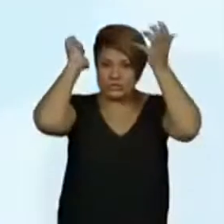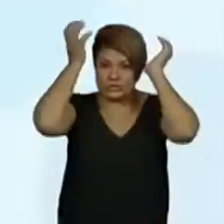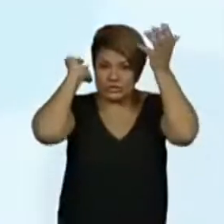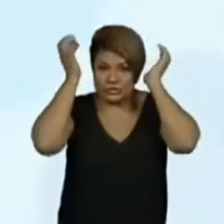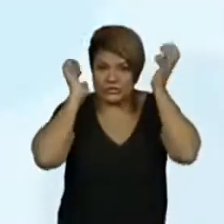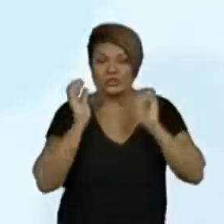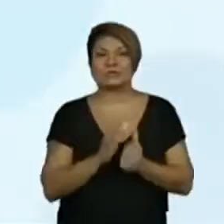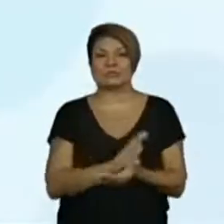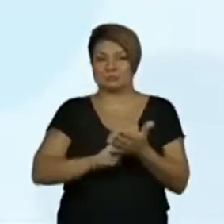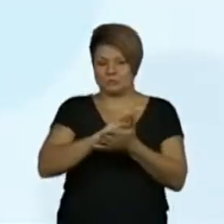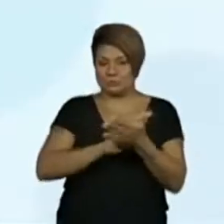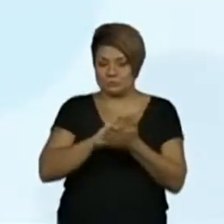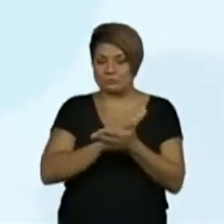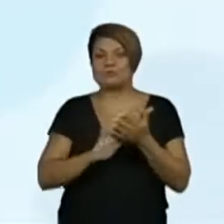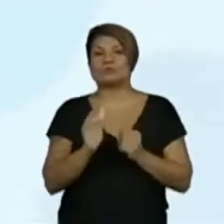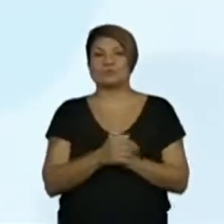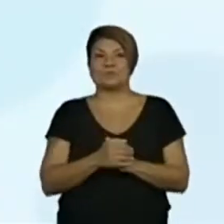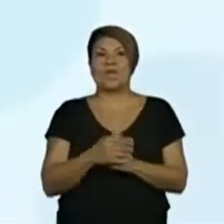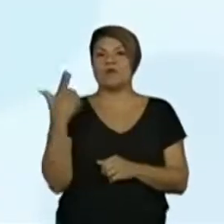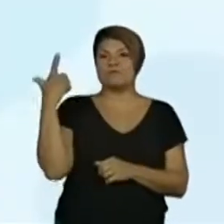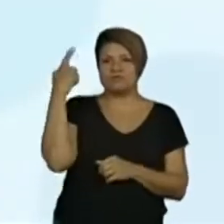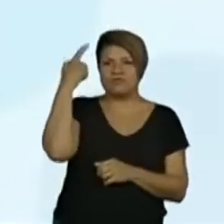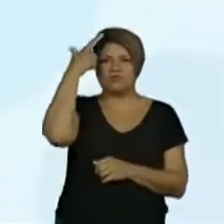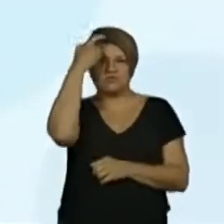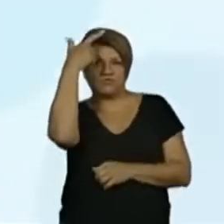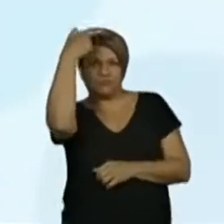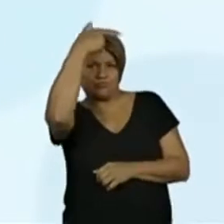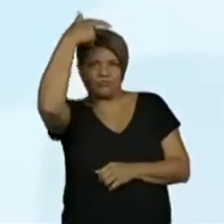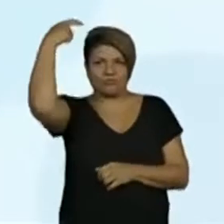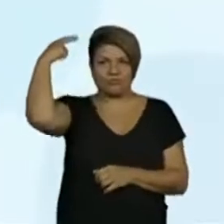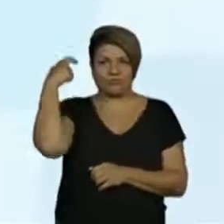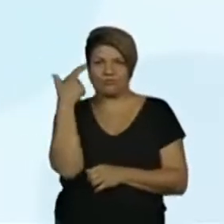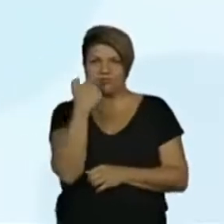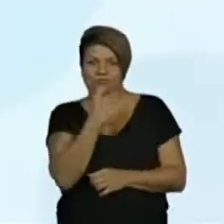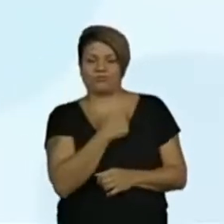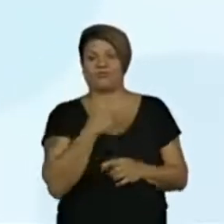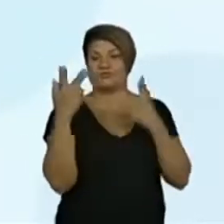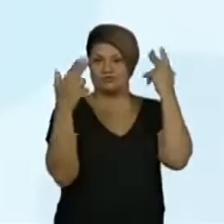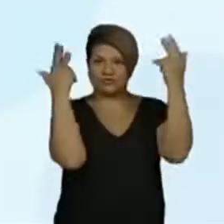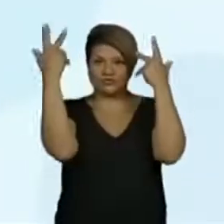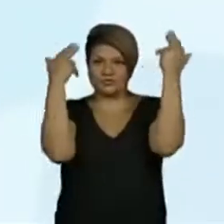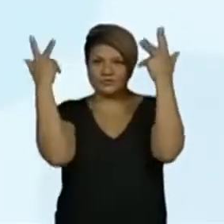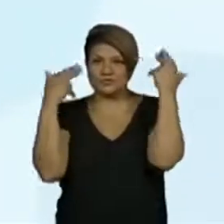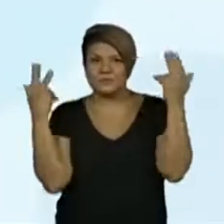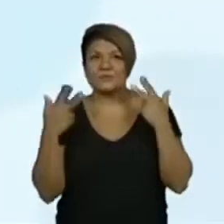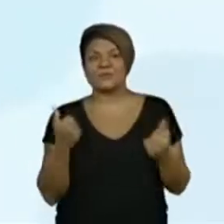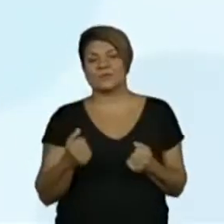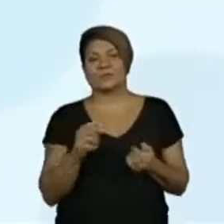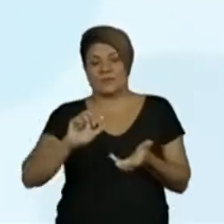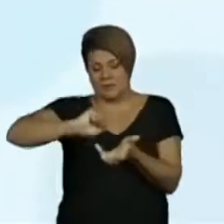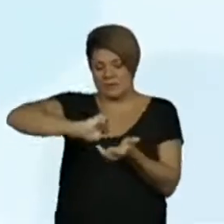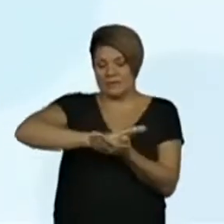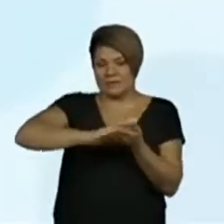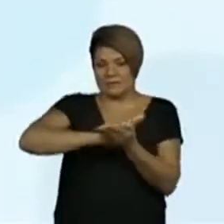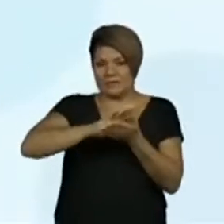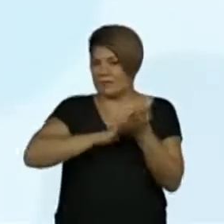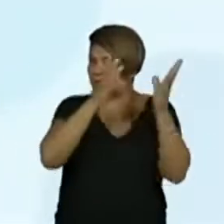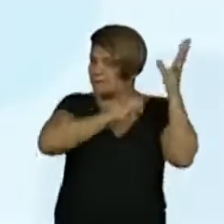escova, o borrifador, a tesoura, os cremes, para a gente cuidar...